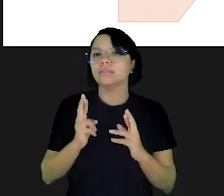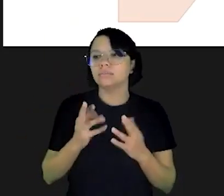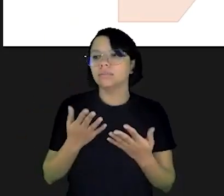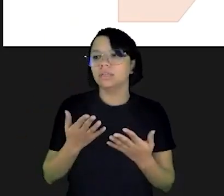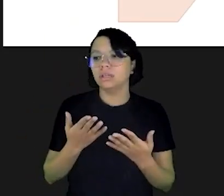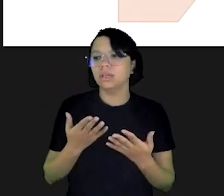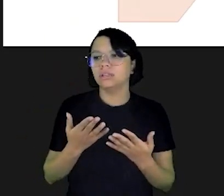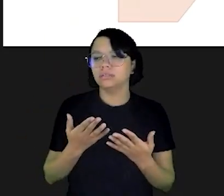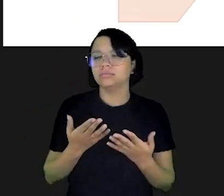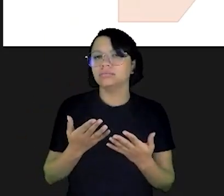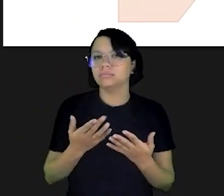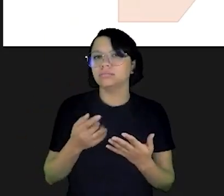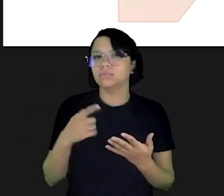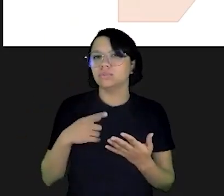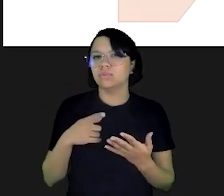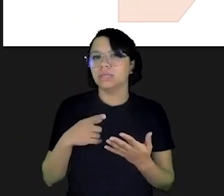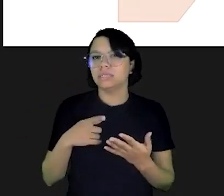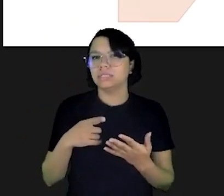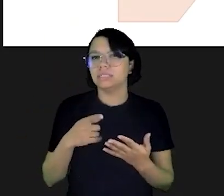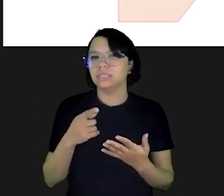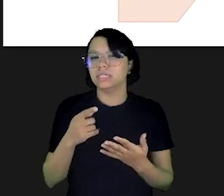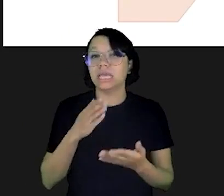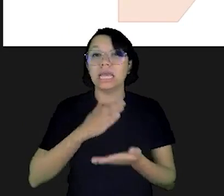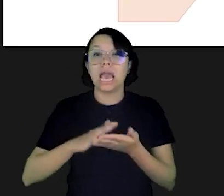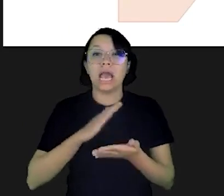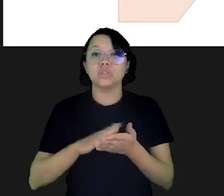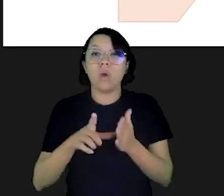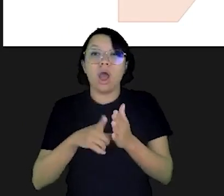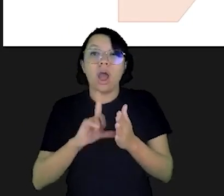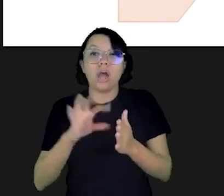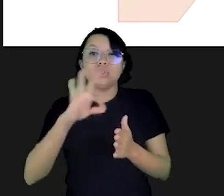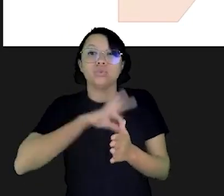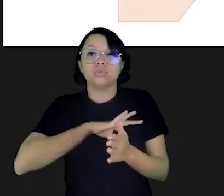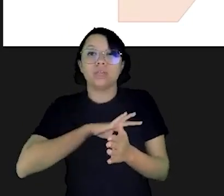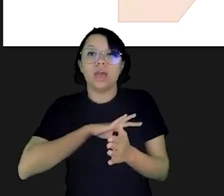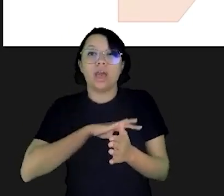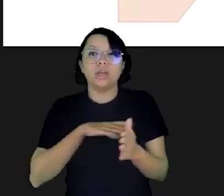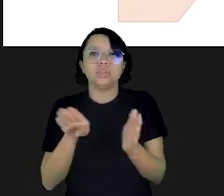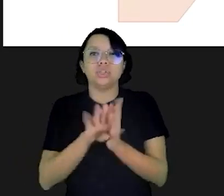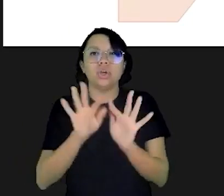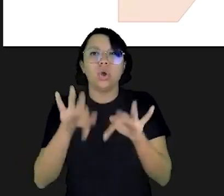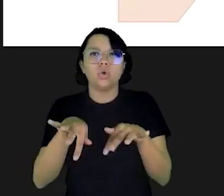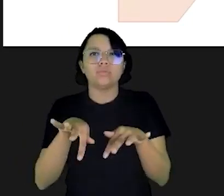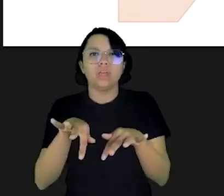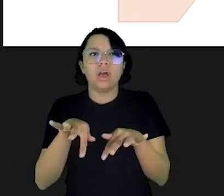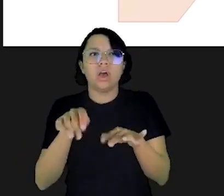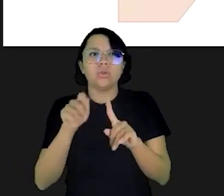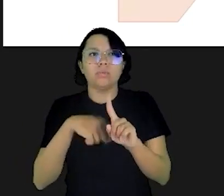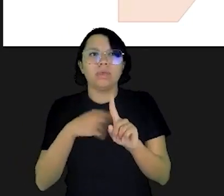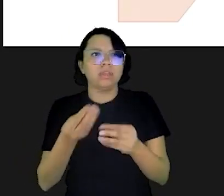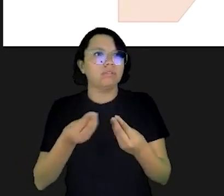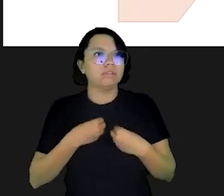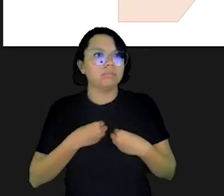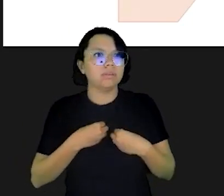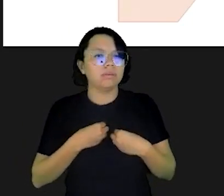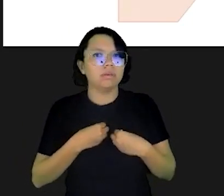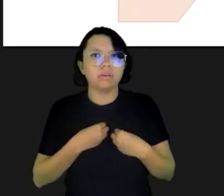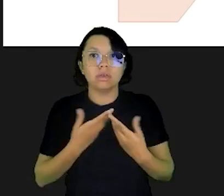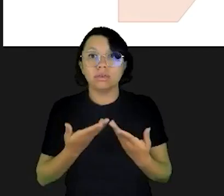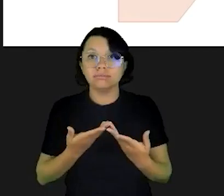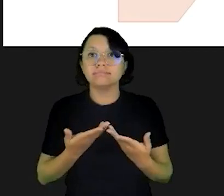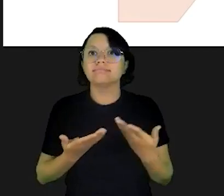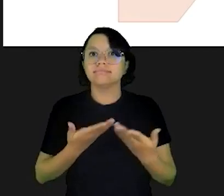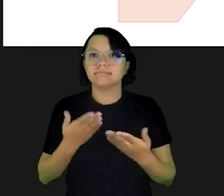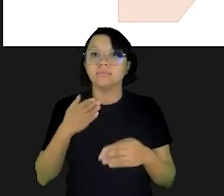e se alguém estivesse contando com aqueles gastos antes de receber o seu salário e quando chegasse ao final do mês não